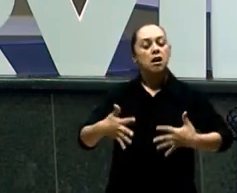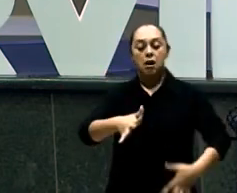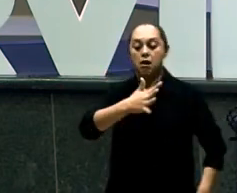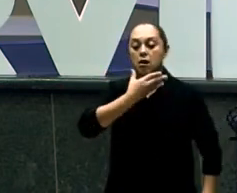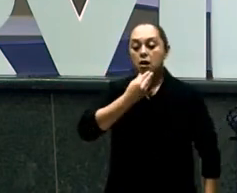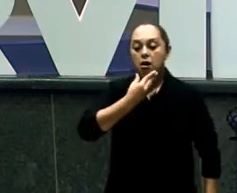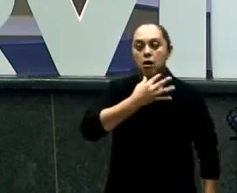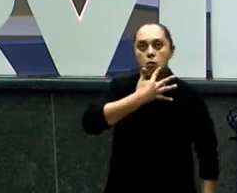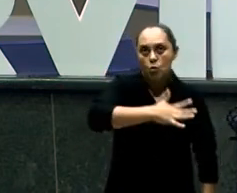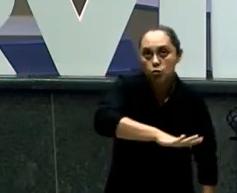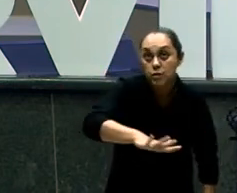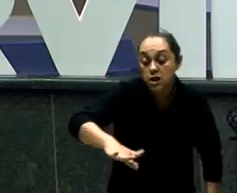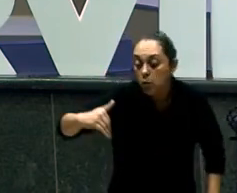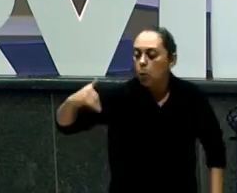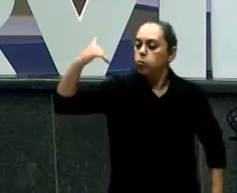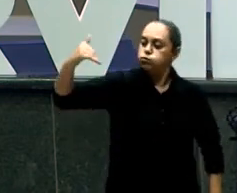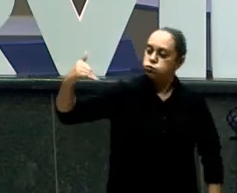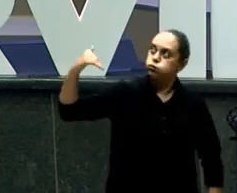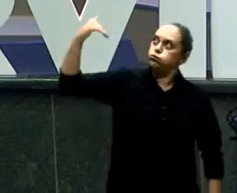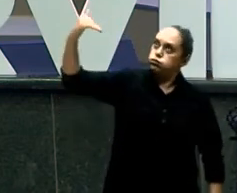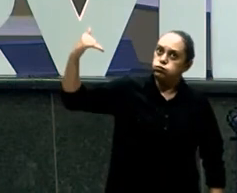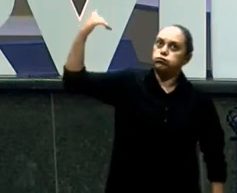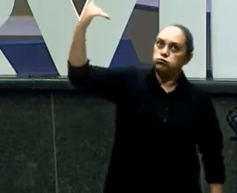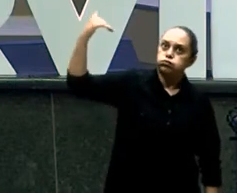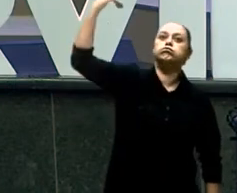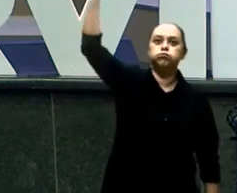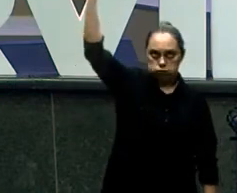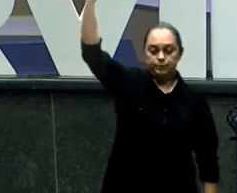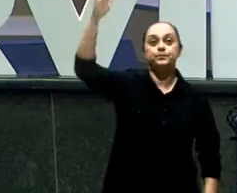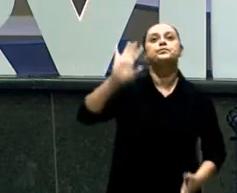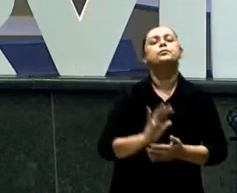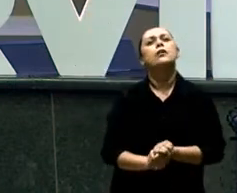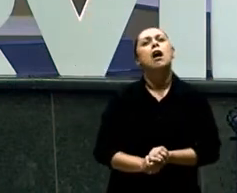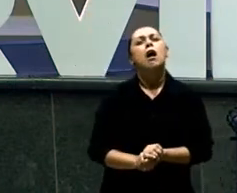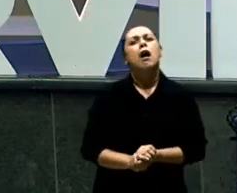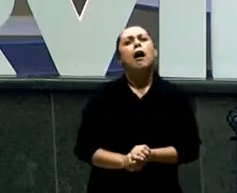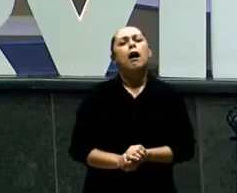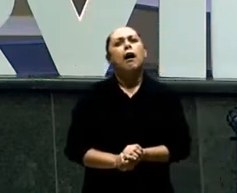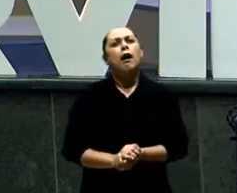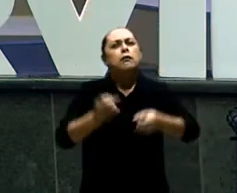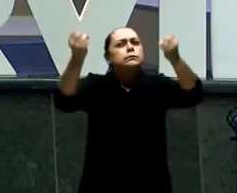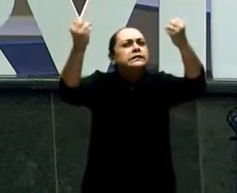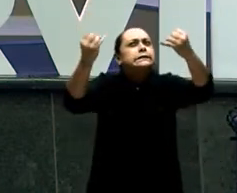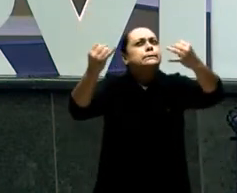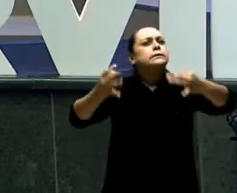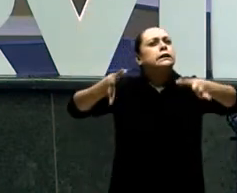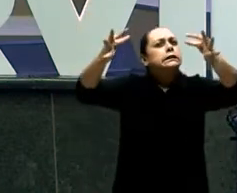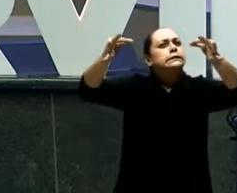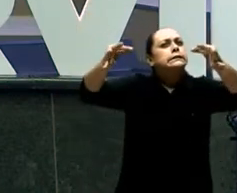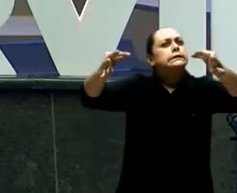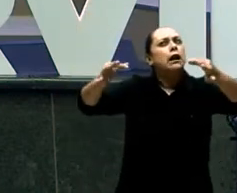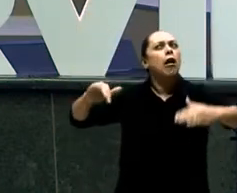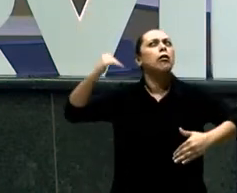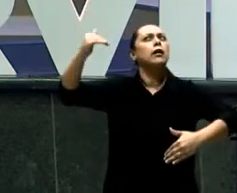tem uma tradução Muito vaga E por isso A melhor forma De interpretar Essa expressão Crescimento Aqui é no